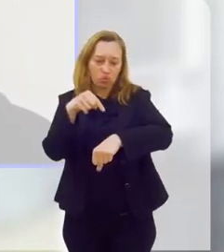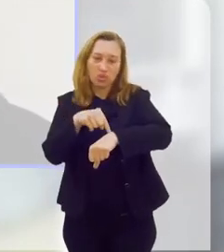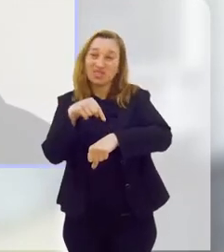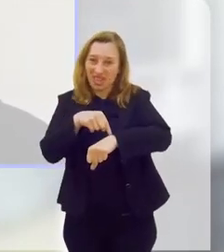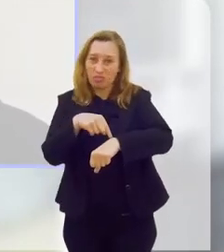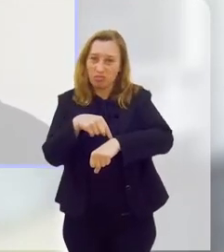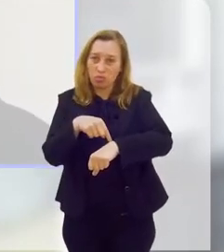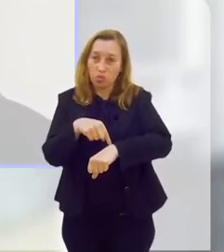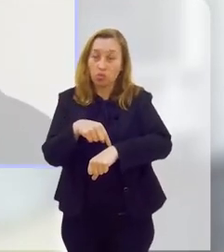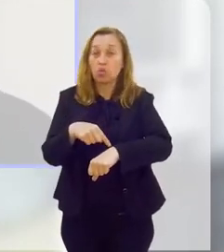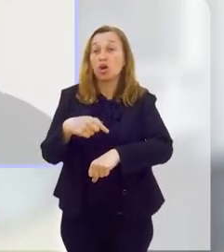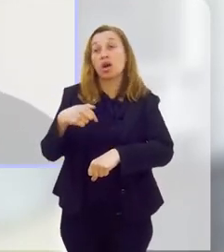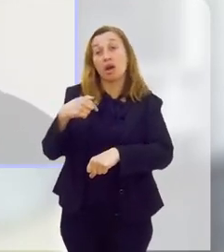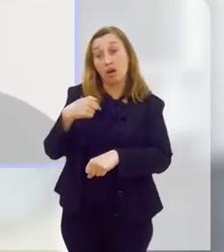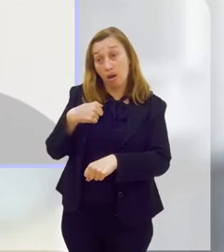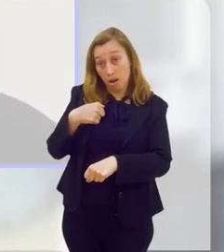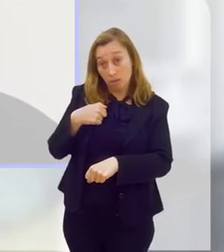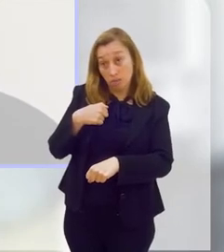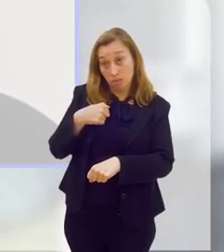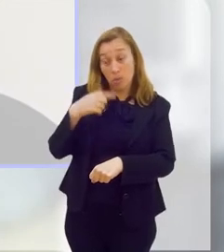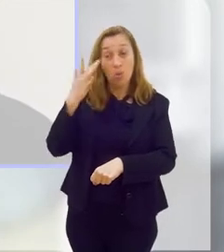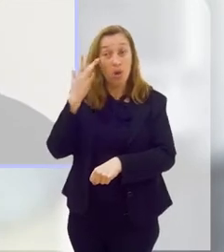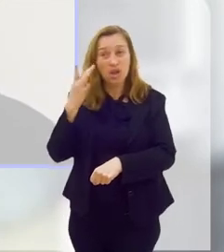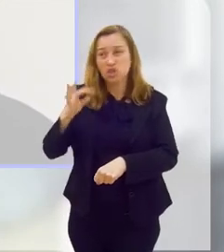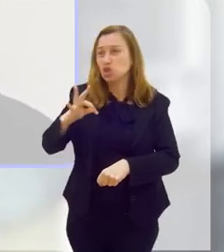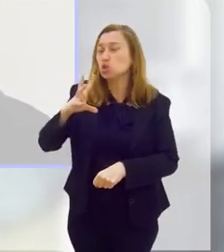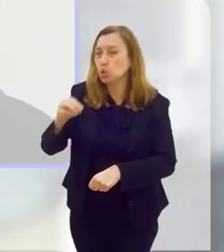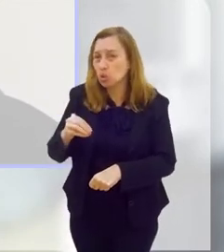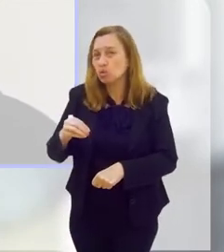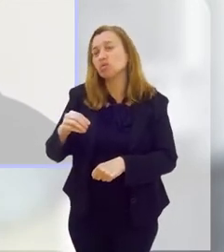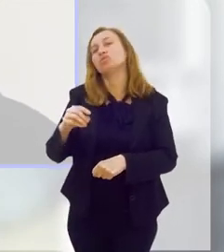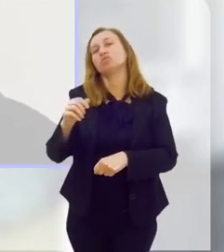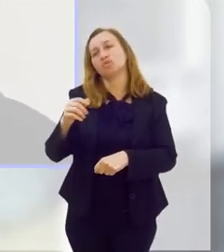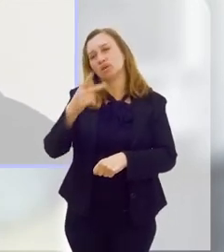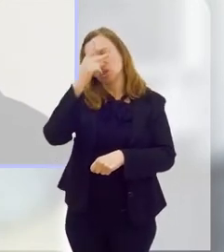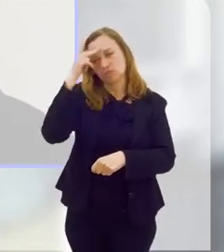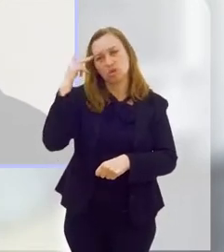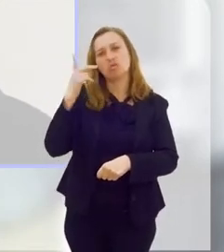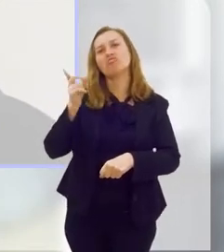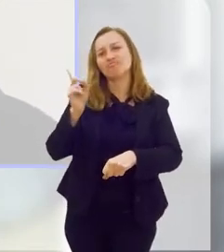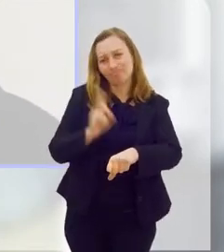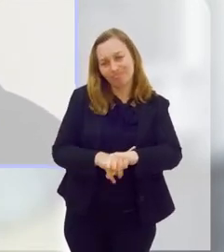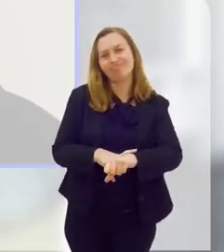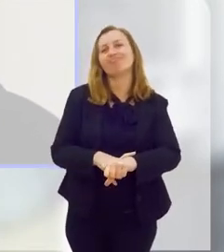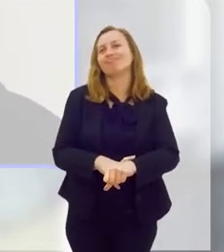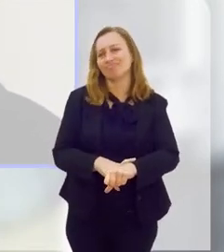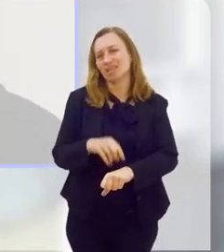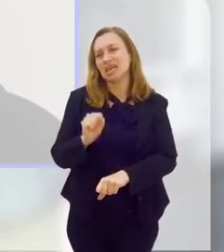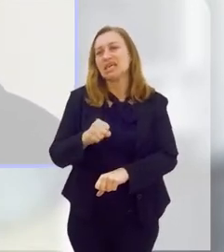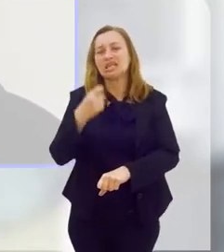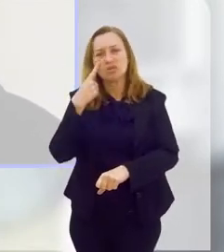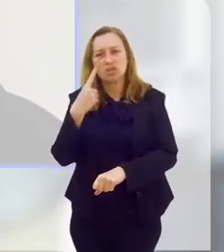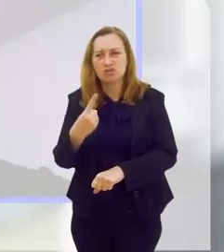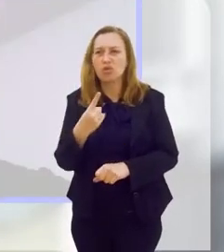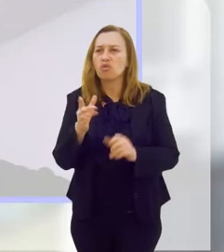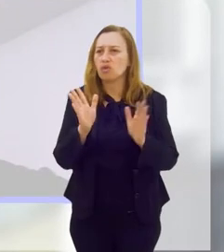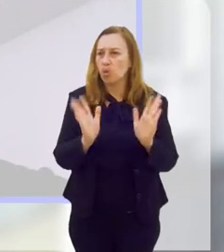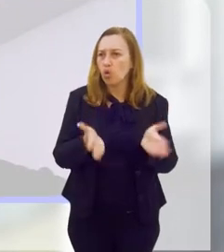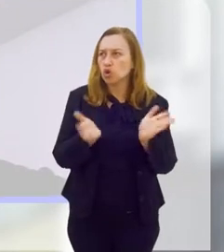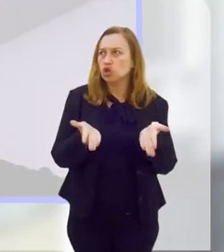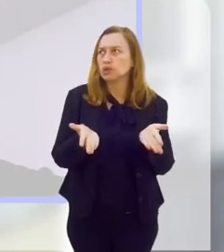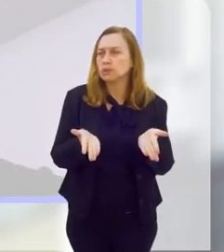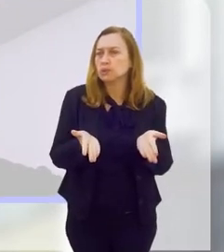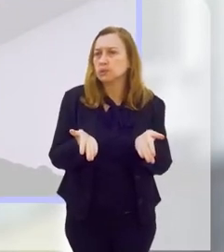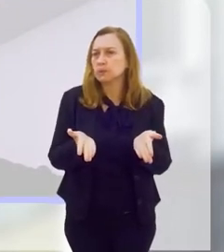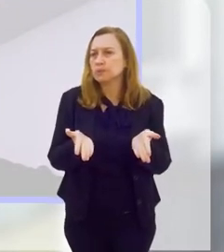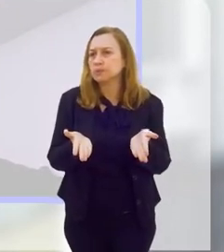do tempo, eu considero que todo mundo tem tempo, sabe? Se você for botar hoje